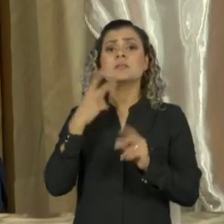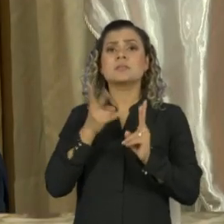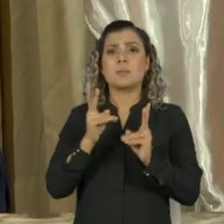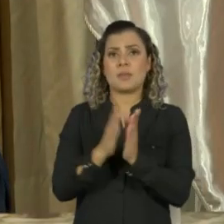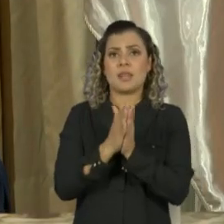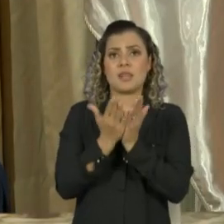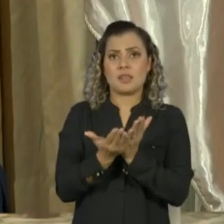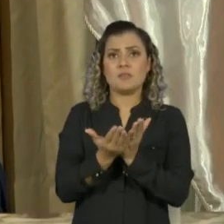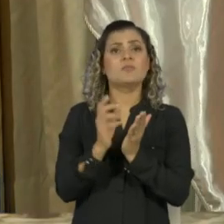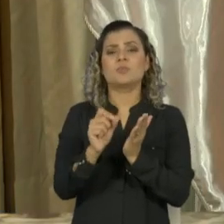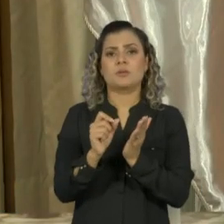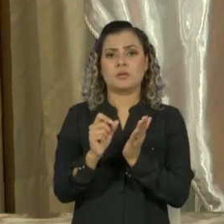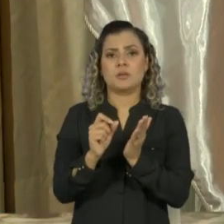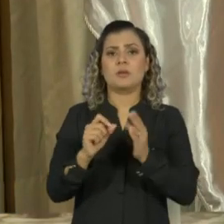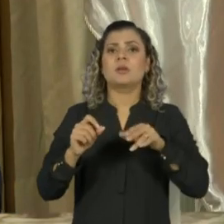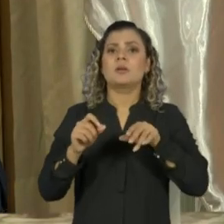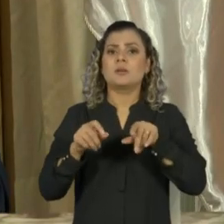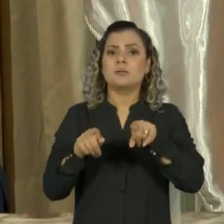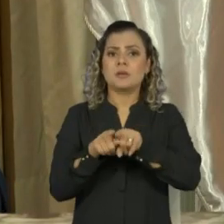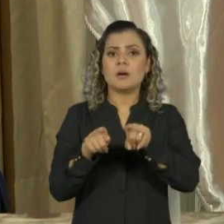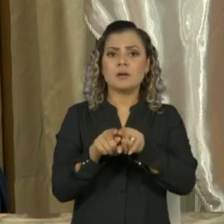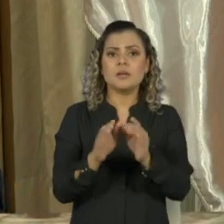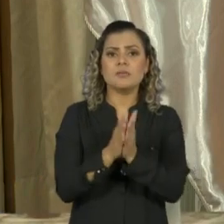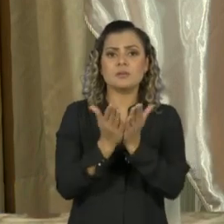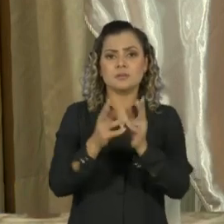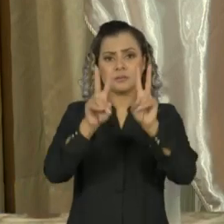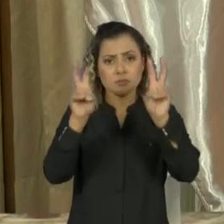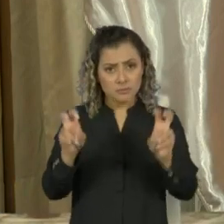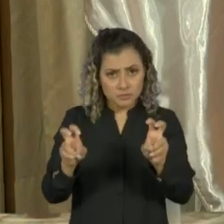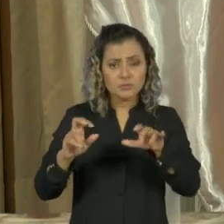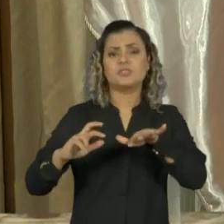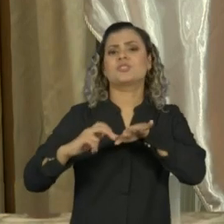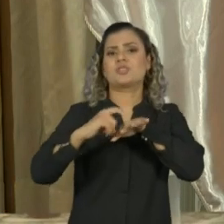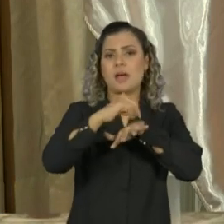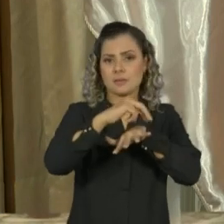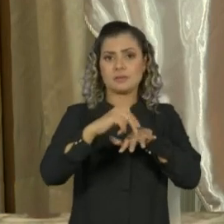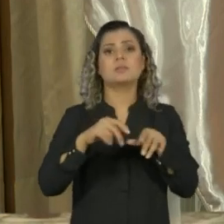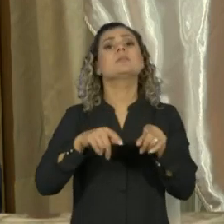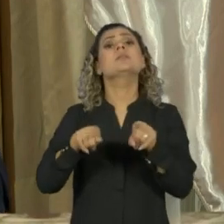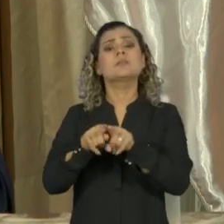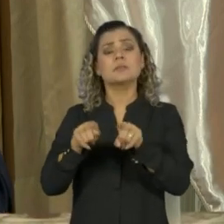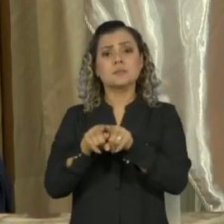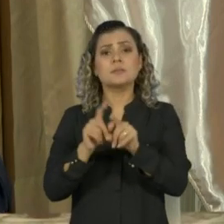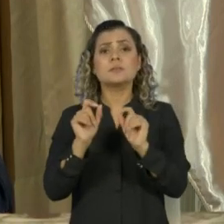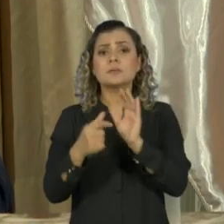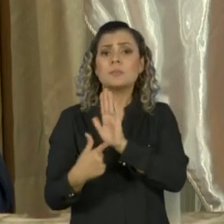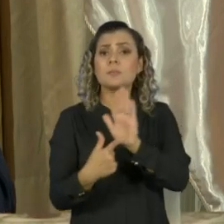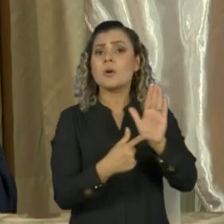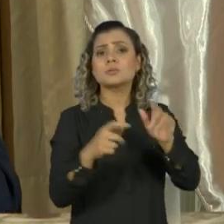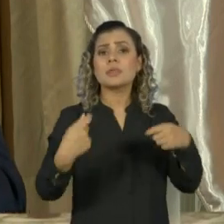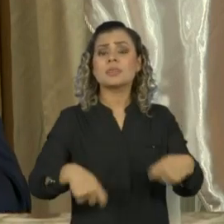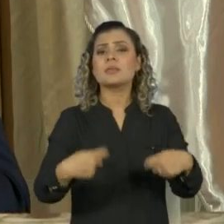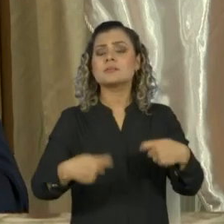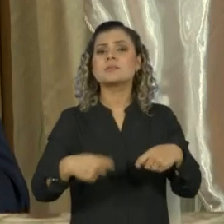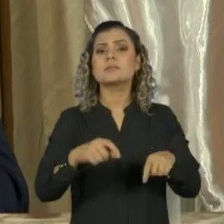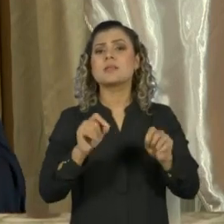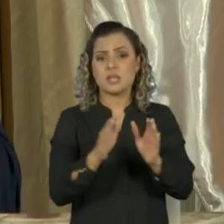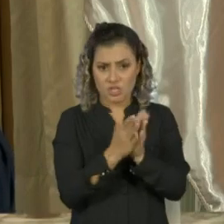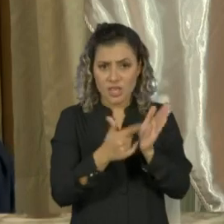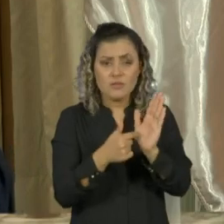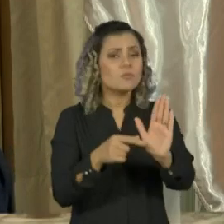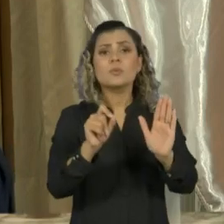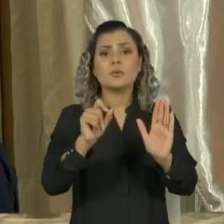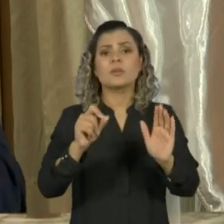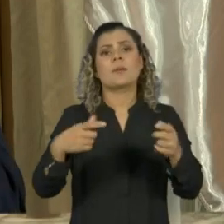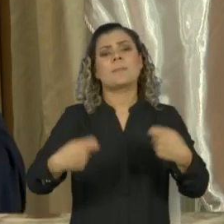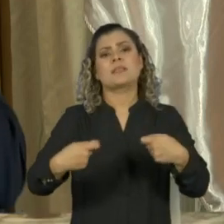Eles consideram pragmático. Para muitos, ele é um economista de esquerda, quando ele fala da necessidade de um social